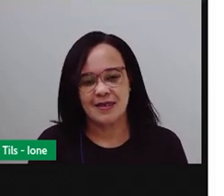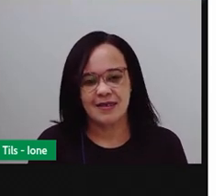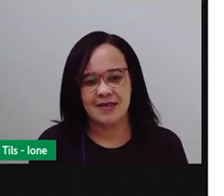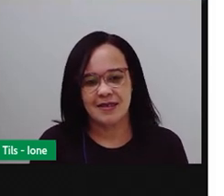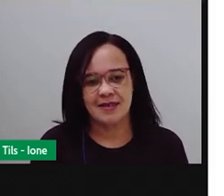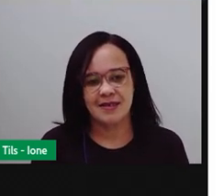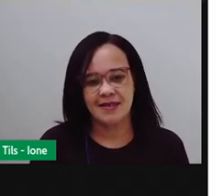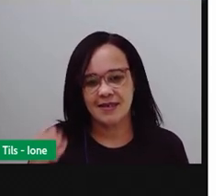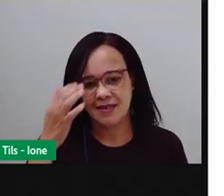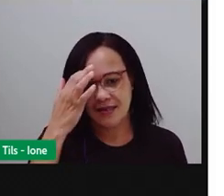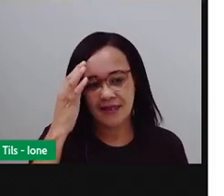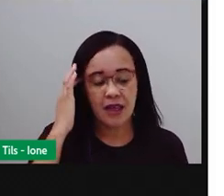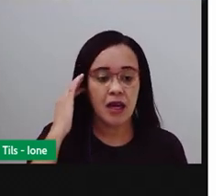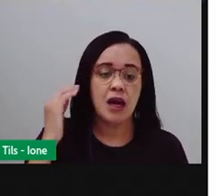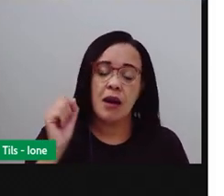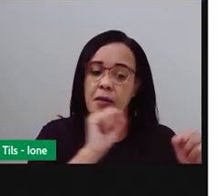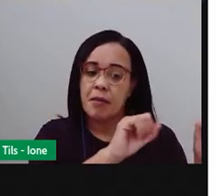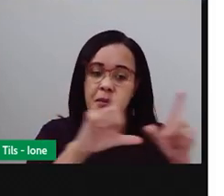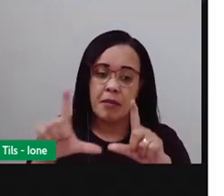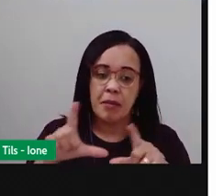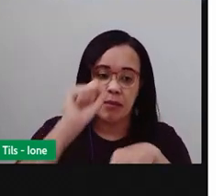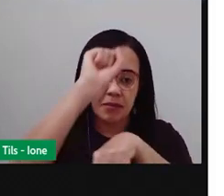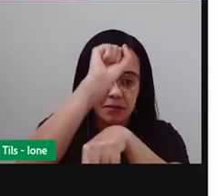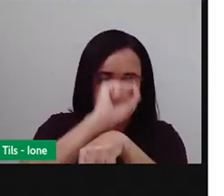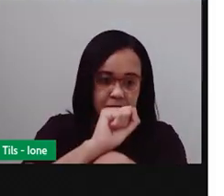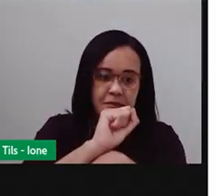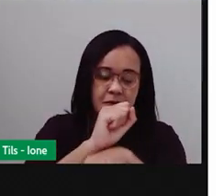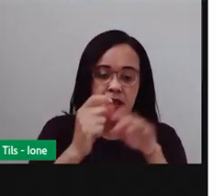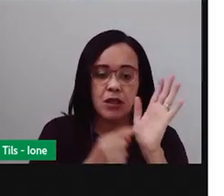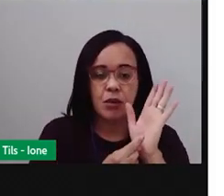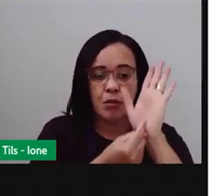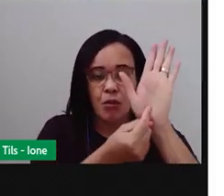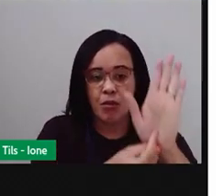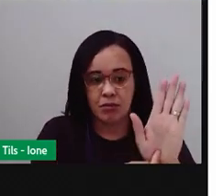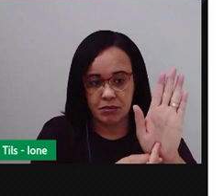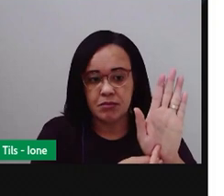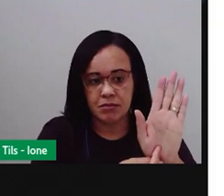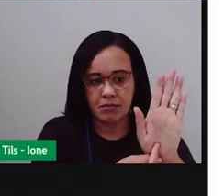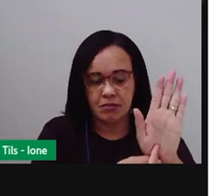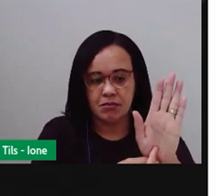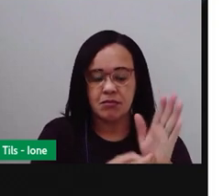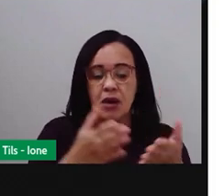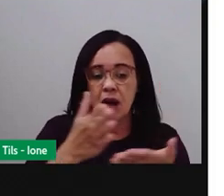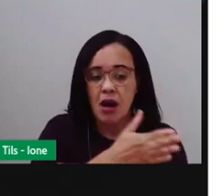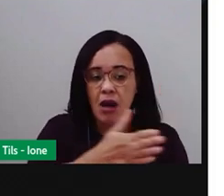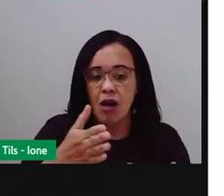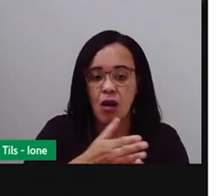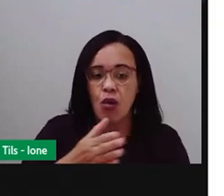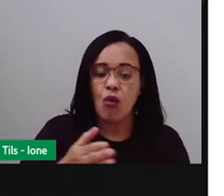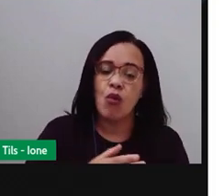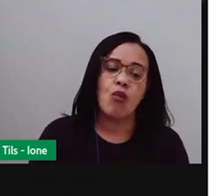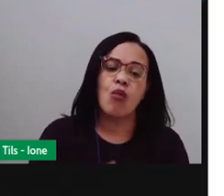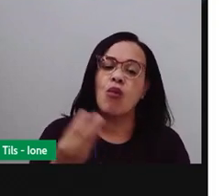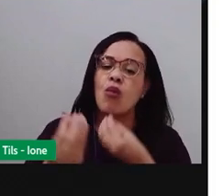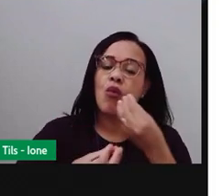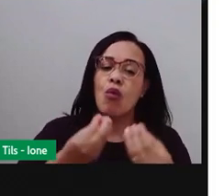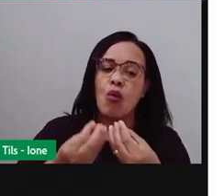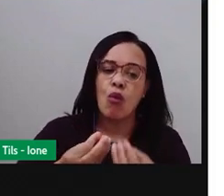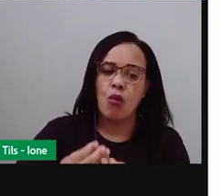Então, vou parar aqui a apresentação e vou mostrar algumas dessas medidas.